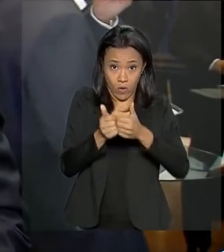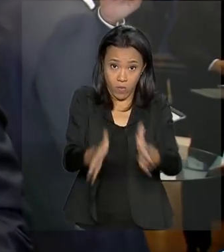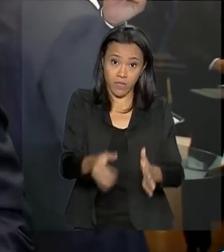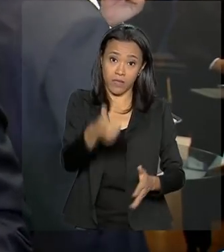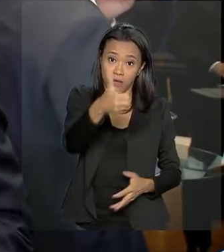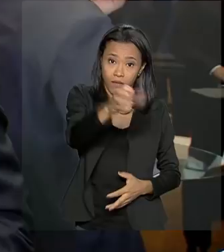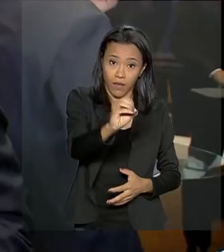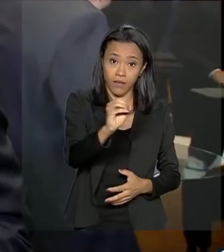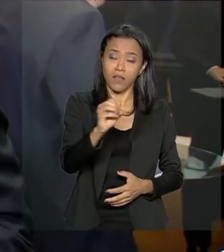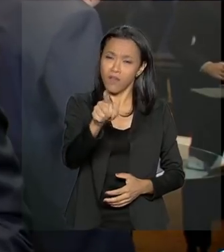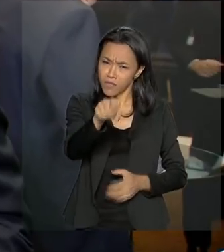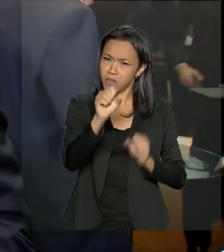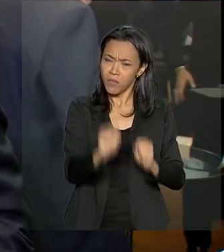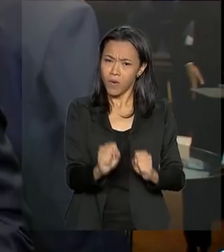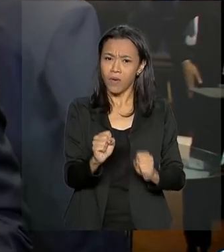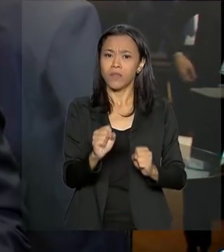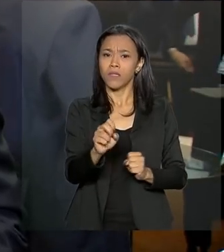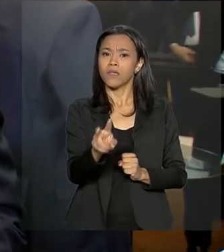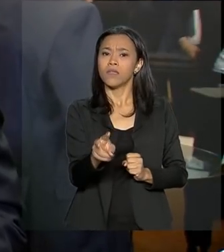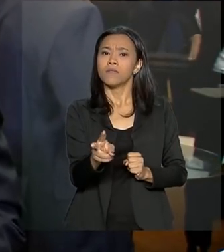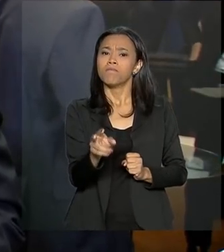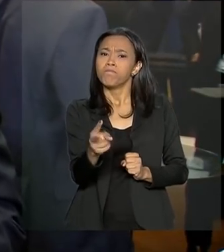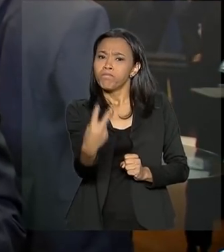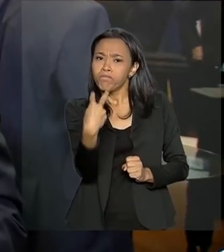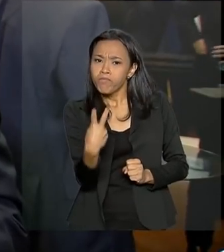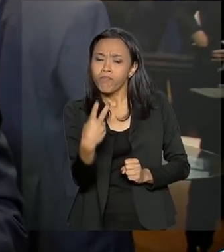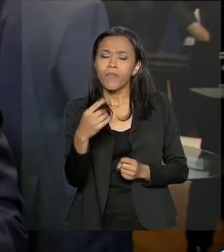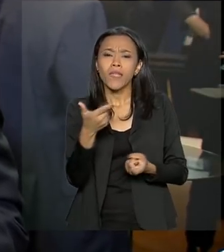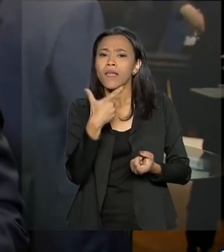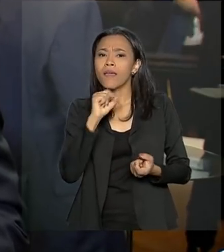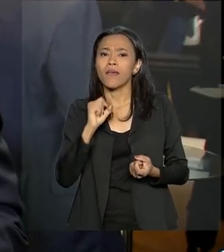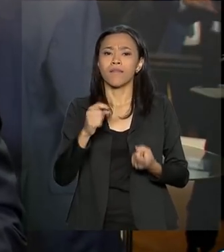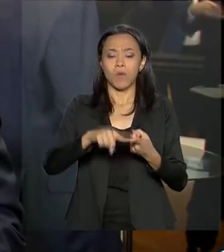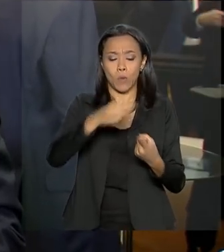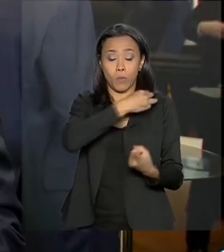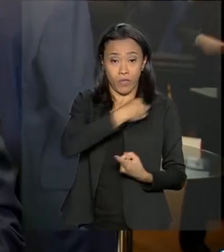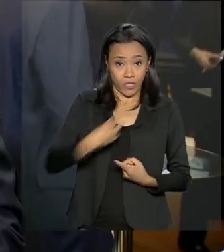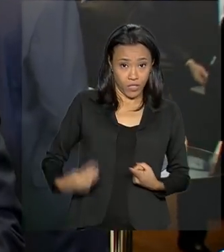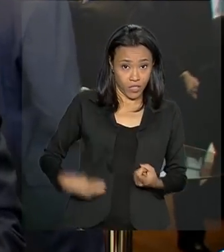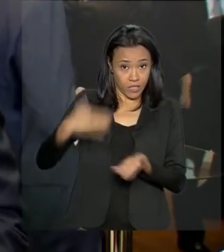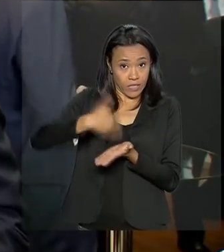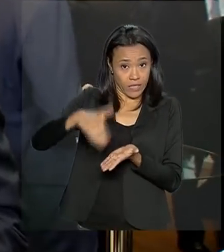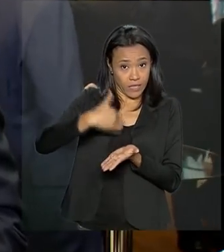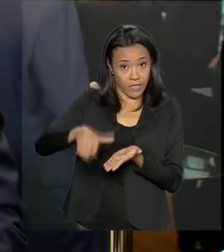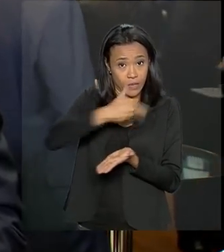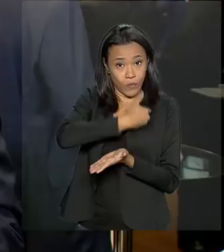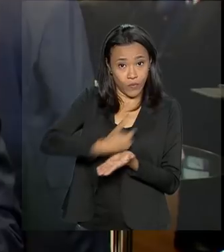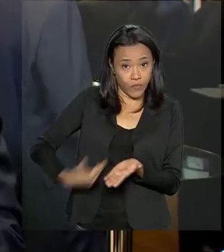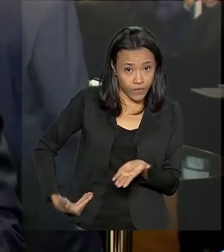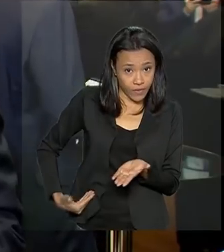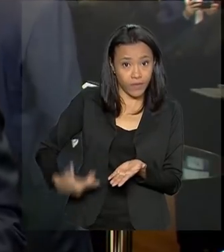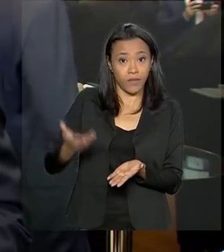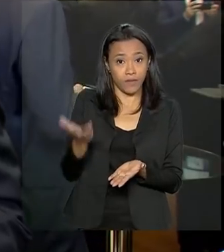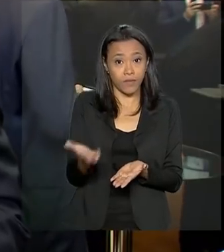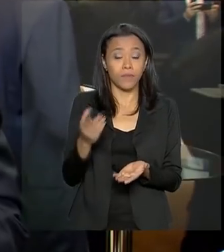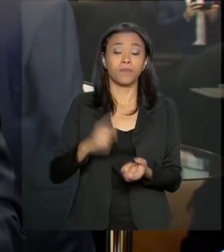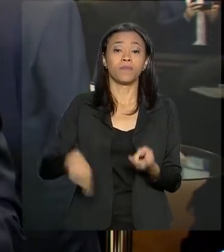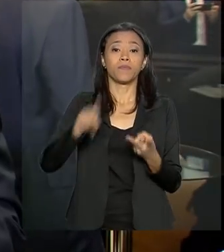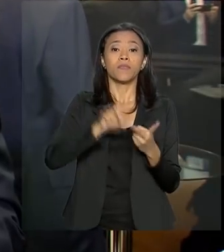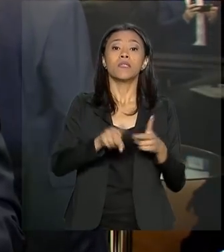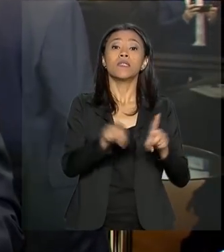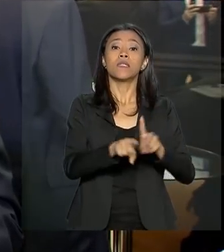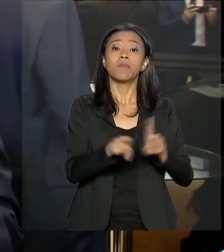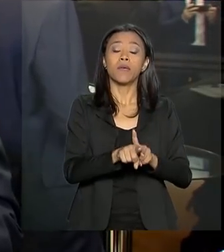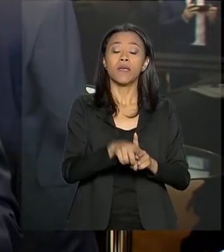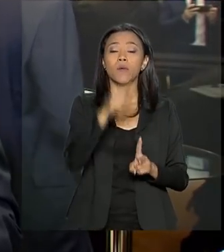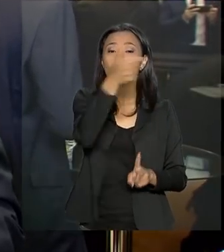Participam e acompanham aqui todos os trabalhos o ministro da Secretaria-Geral de Governo, General Santos Cruz, e também